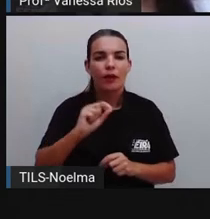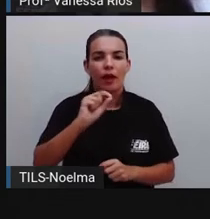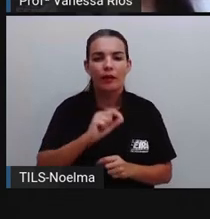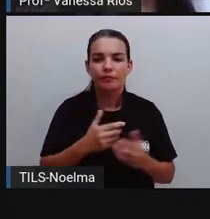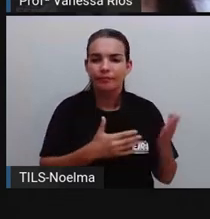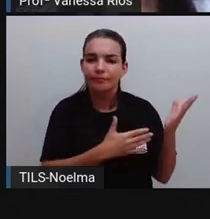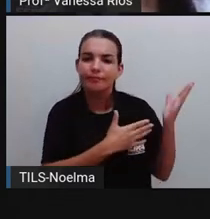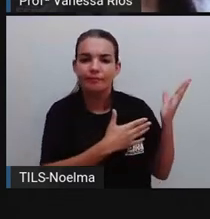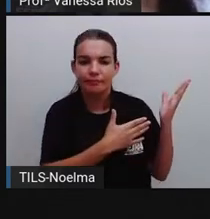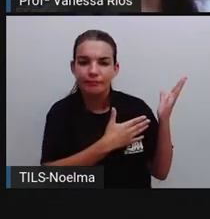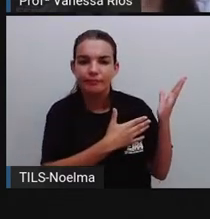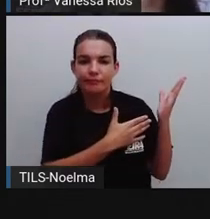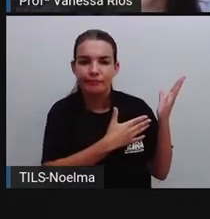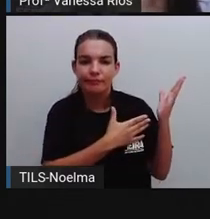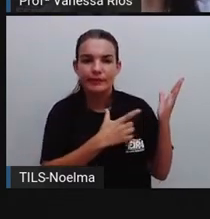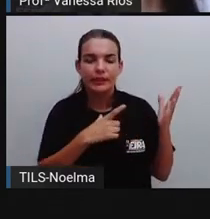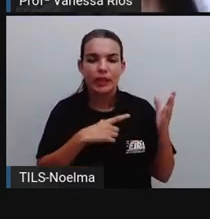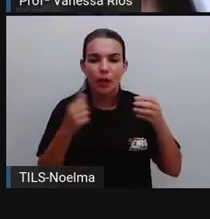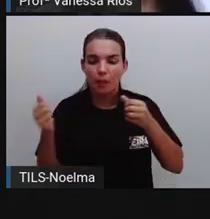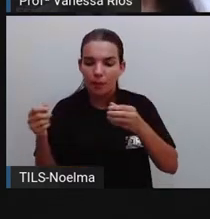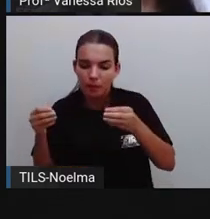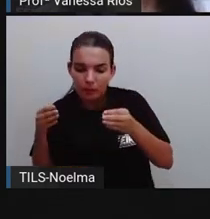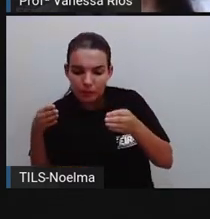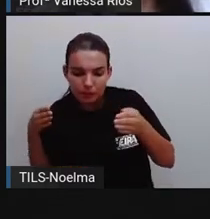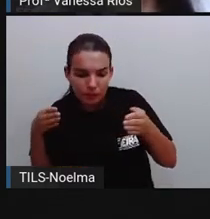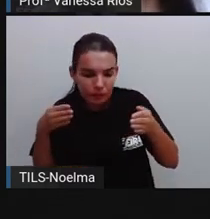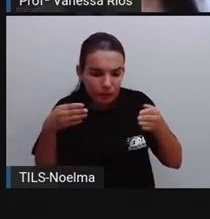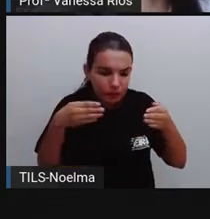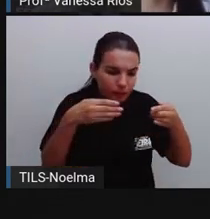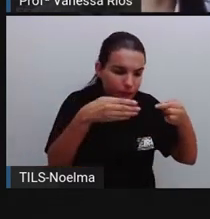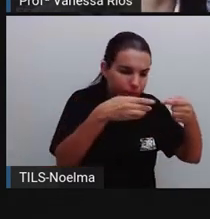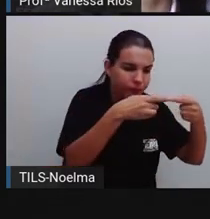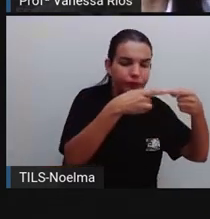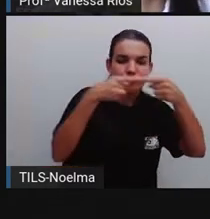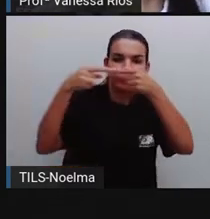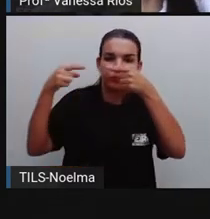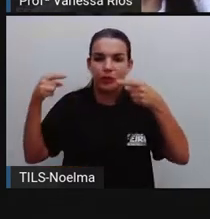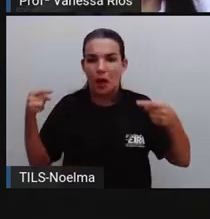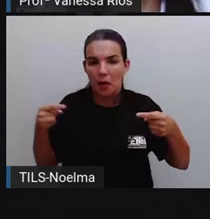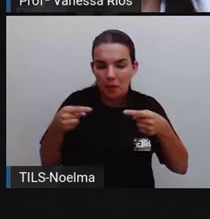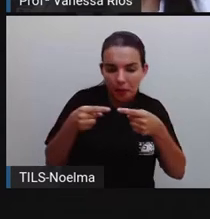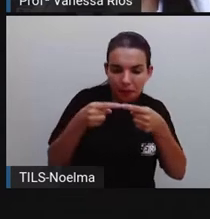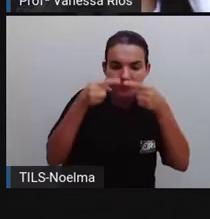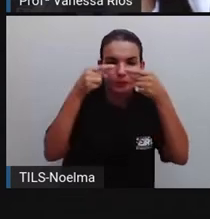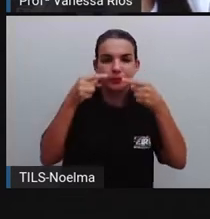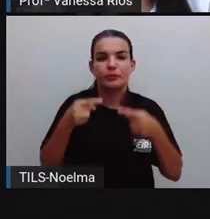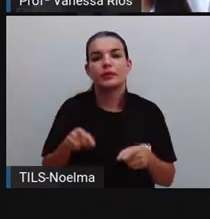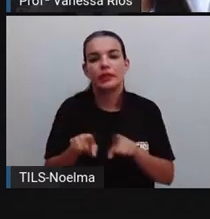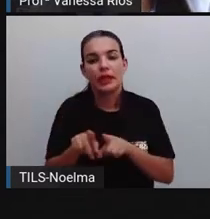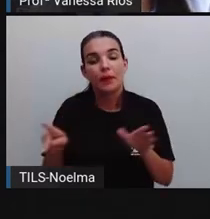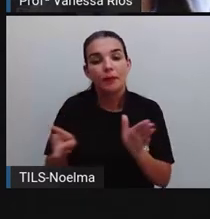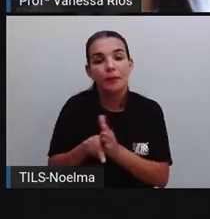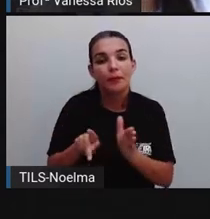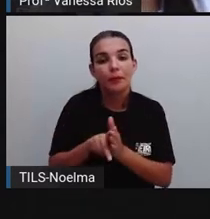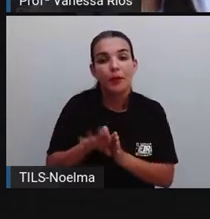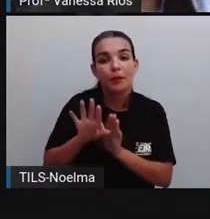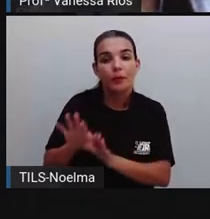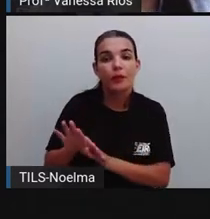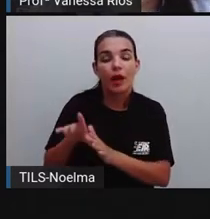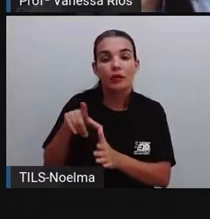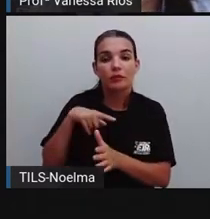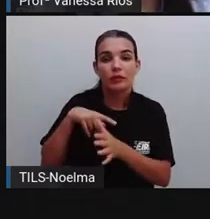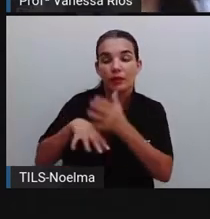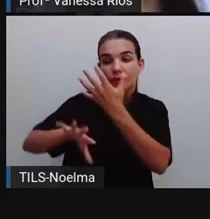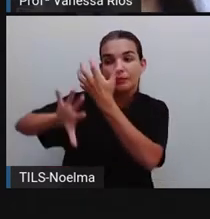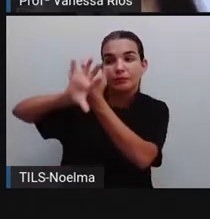por material semicondutor, normalmente aí o silício. Então, a substância é apropriada para compor